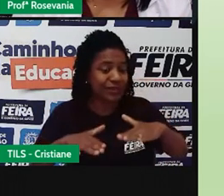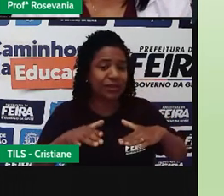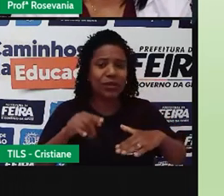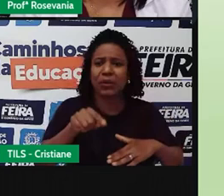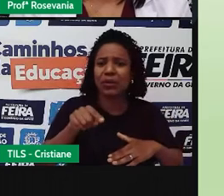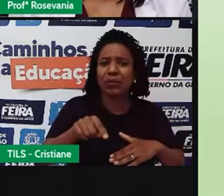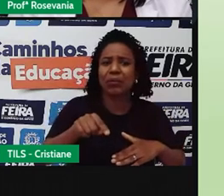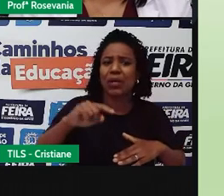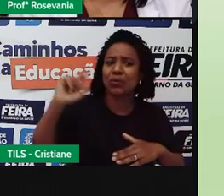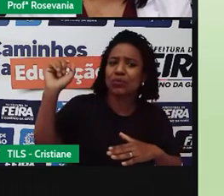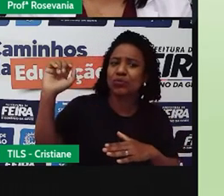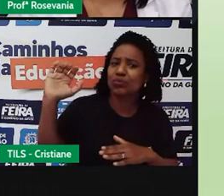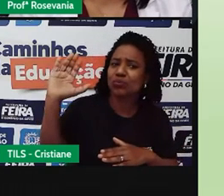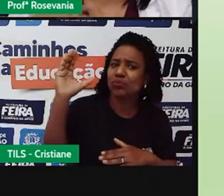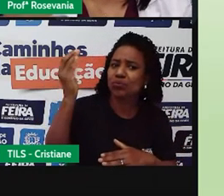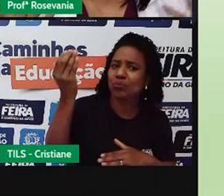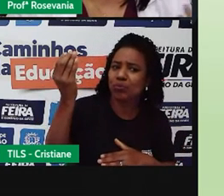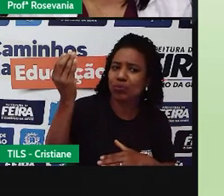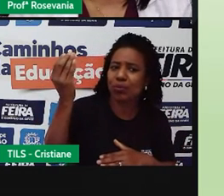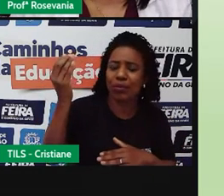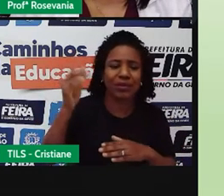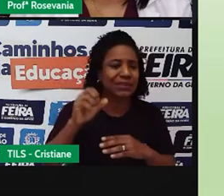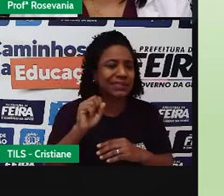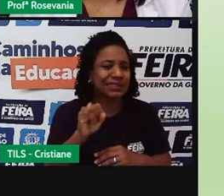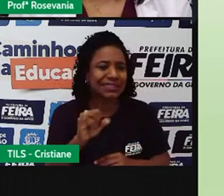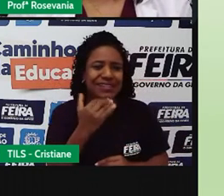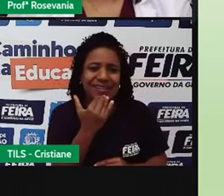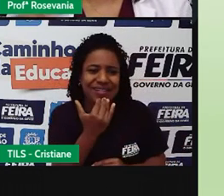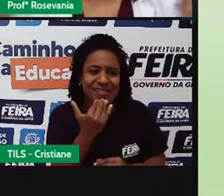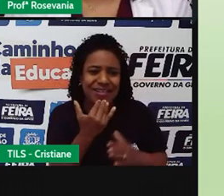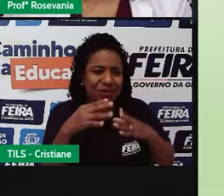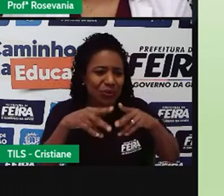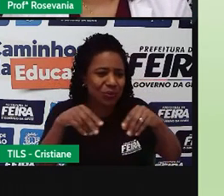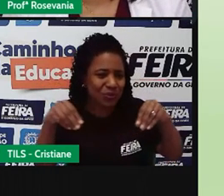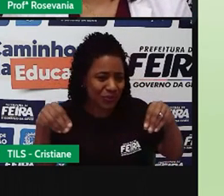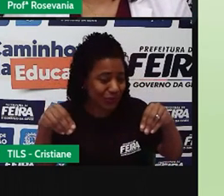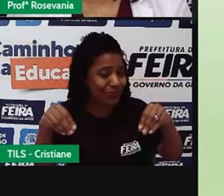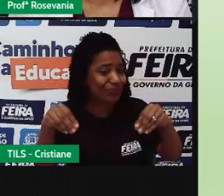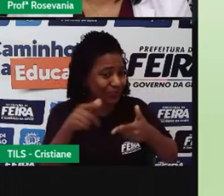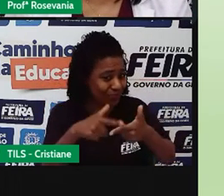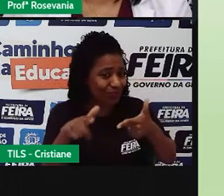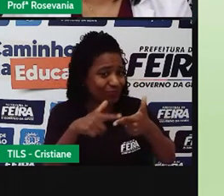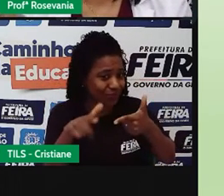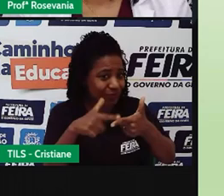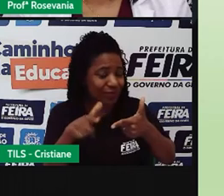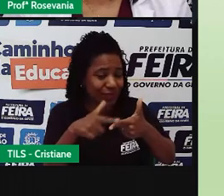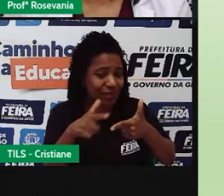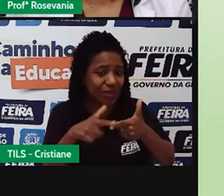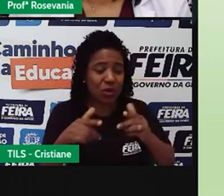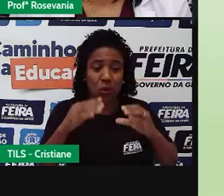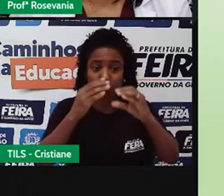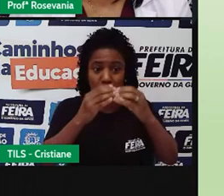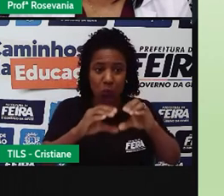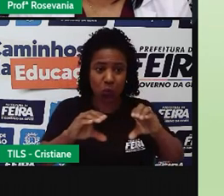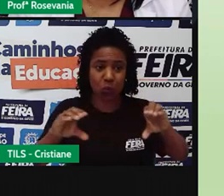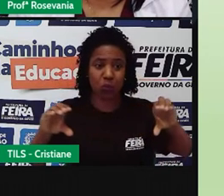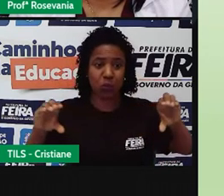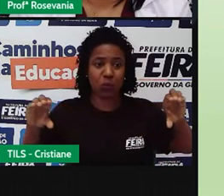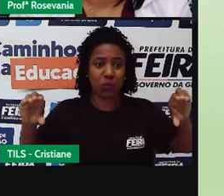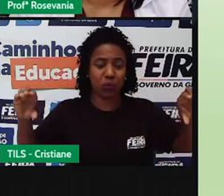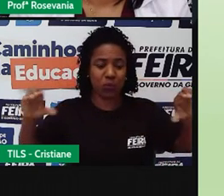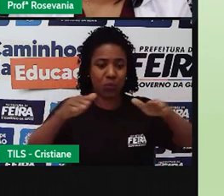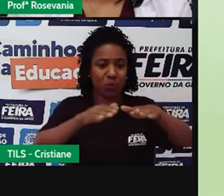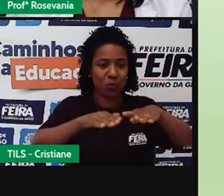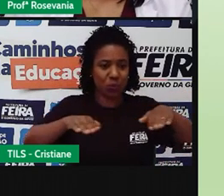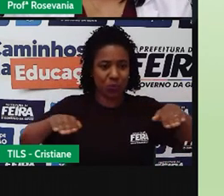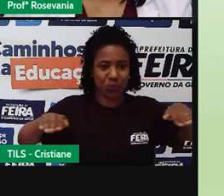vou botar ali. Se houve uma degradação do solo, eu já vou ter uma diferença, esse campo, ele já não vai ficar tão verdinho como a